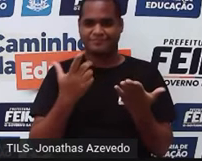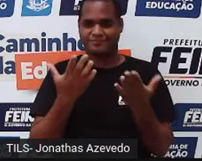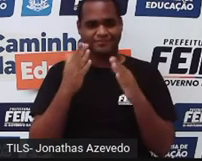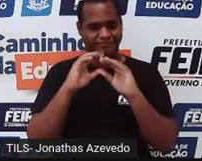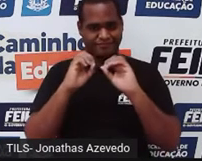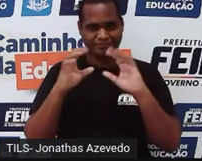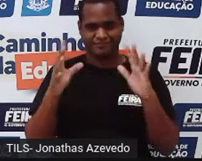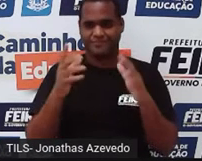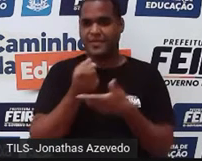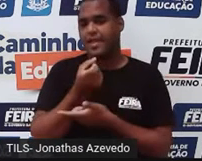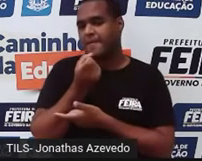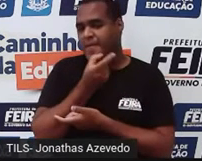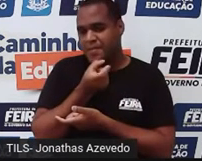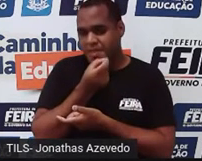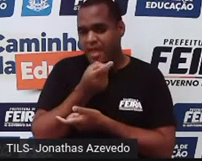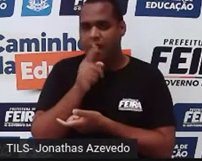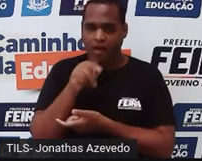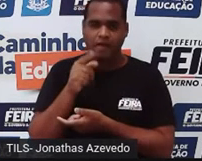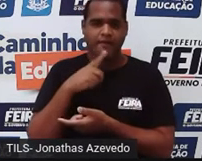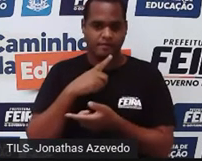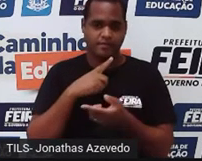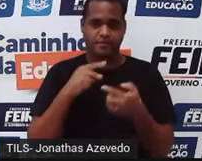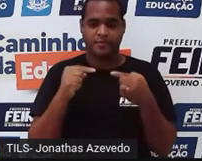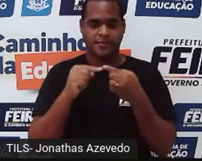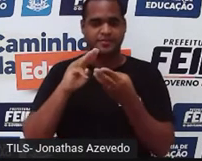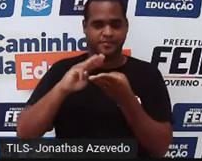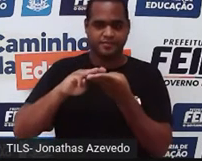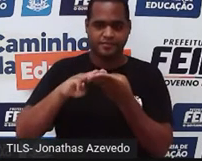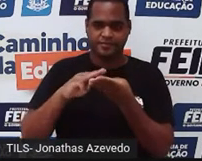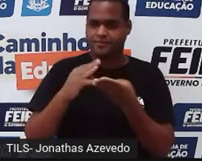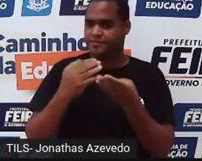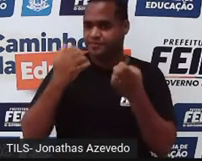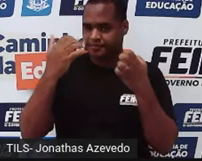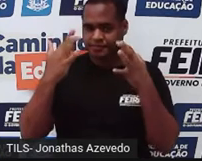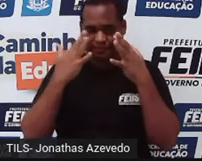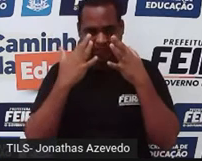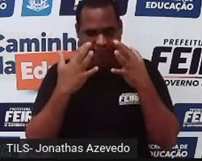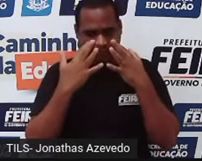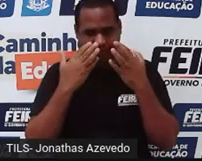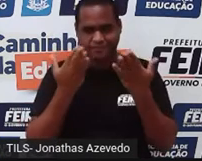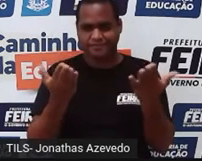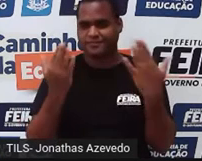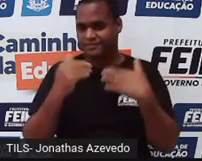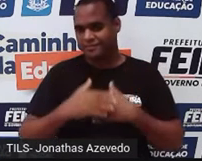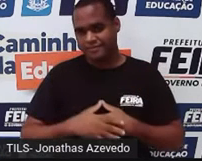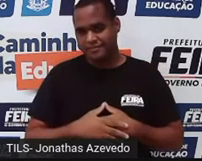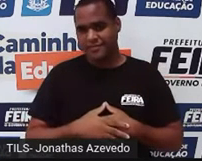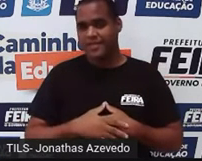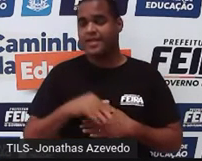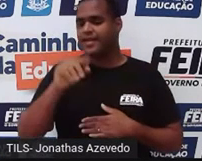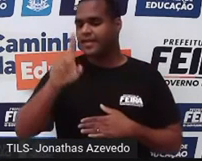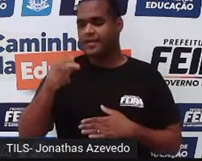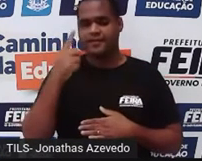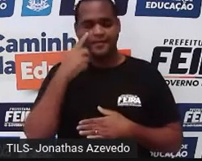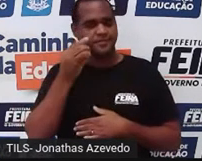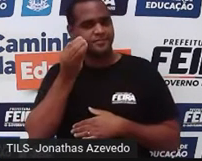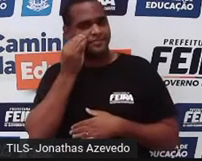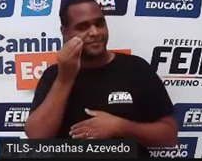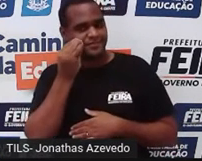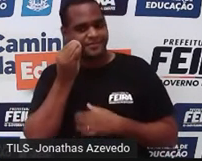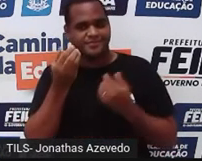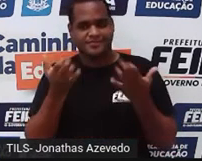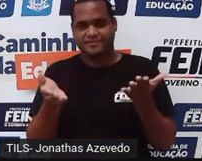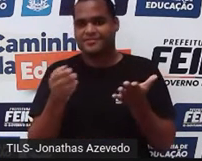um humor que tem a ver com matemática, mas atenção, na nossa tentativa aqui,